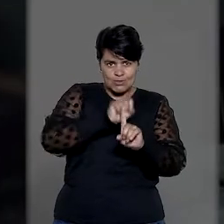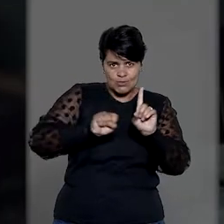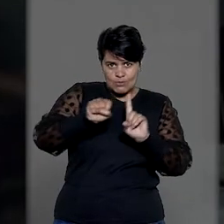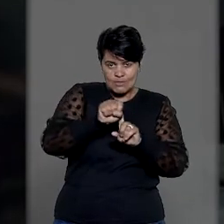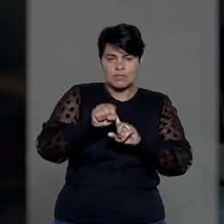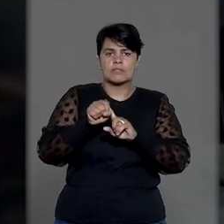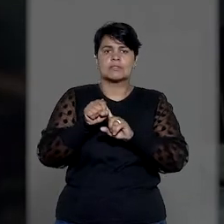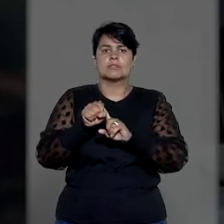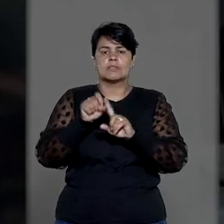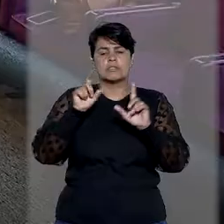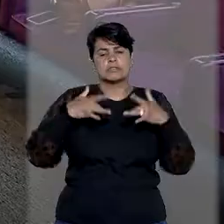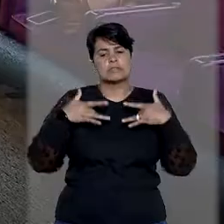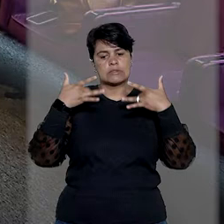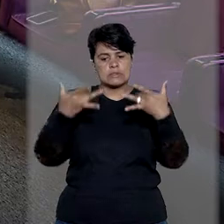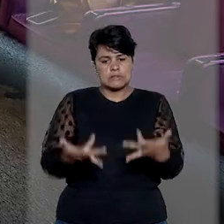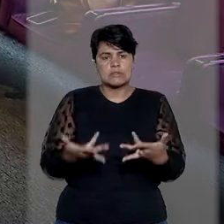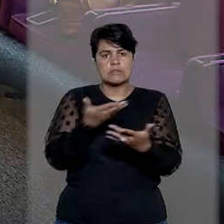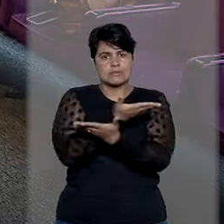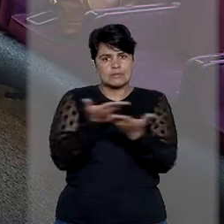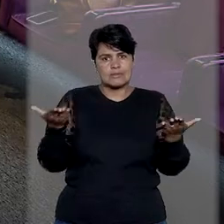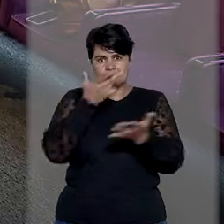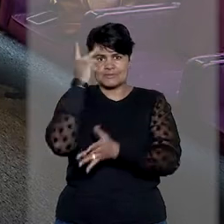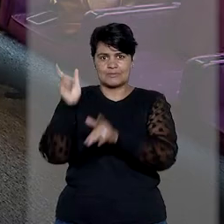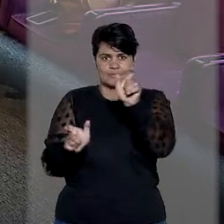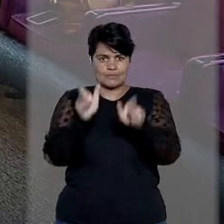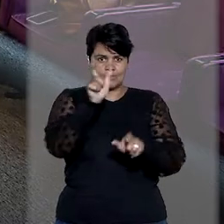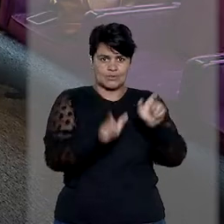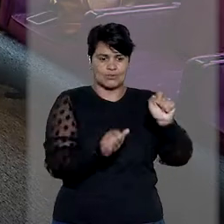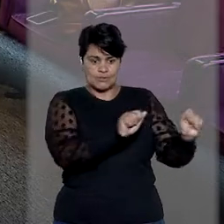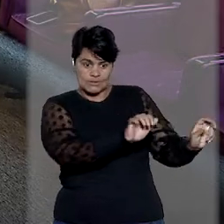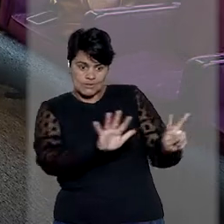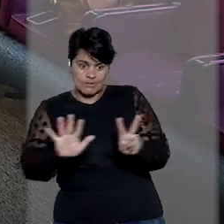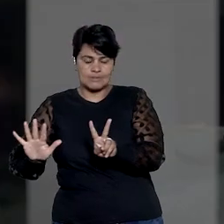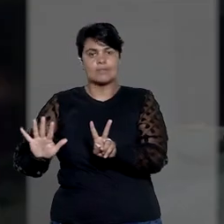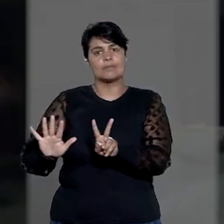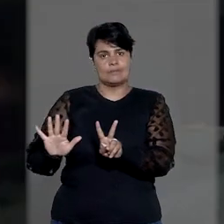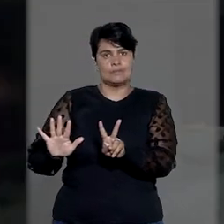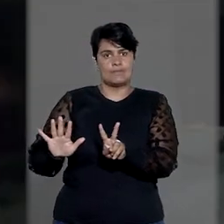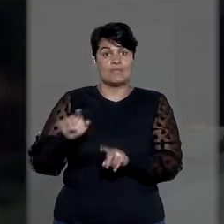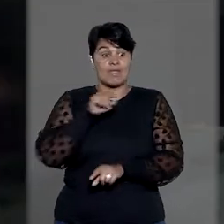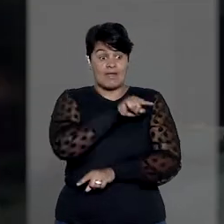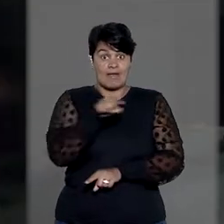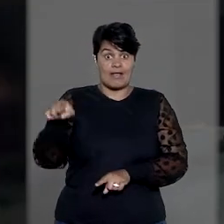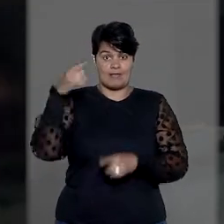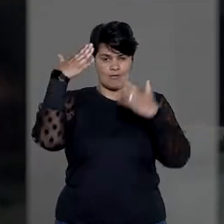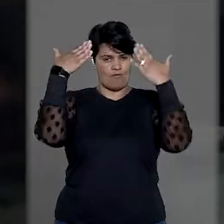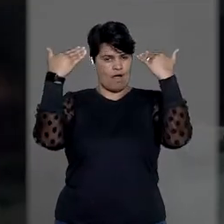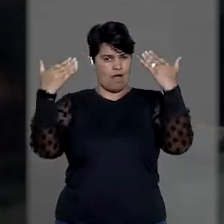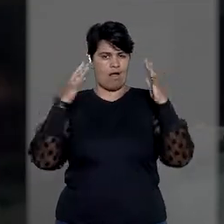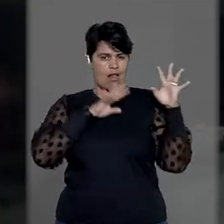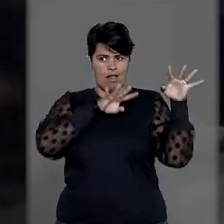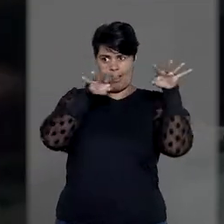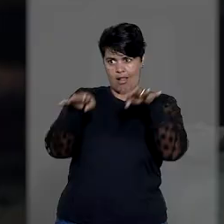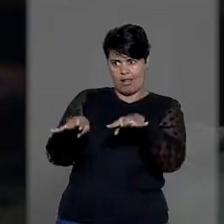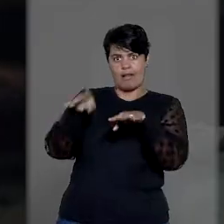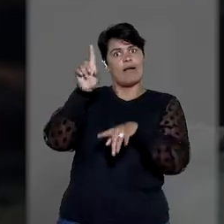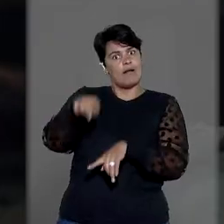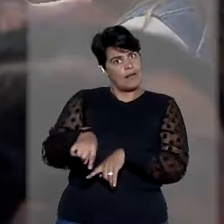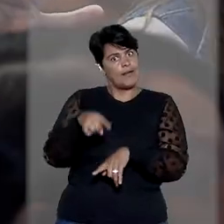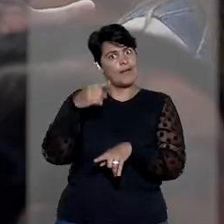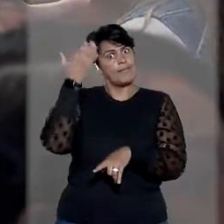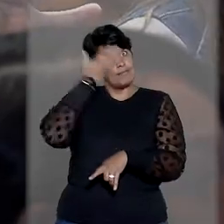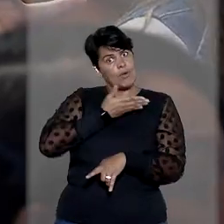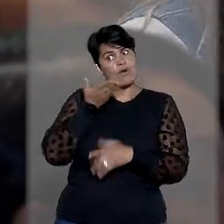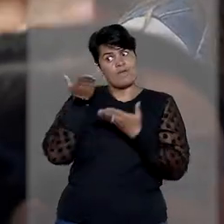trabalho específico, dedicando a essas pessoas durante uma semana esse protagonismo, eu acho que é uma forma de a gente mostrar o